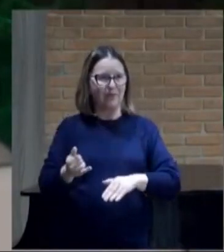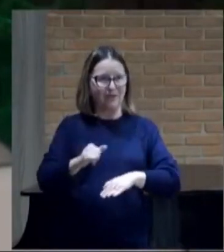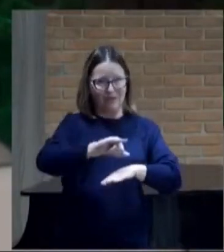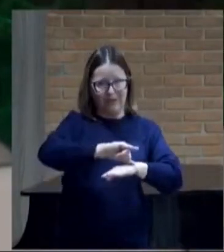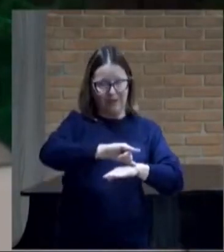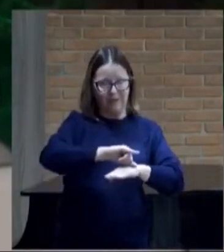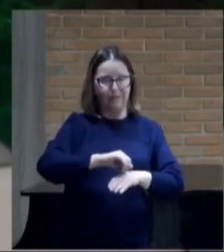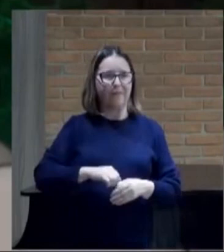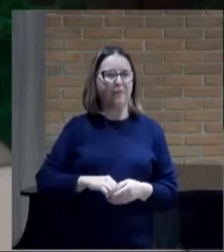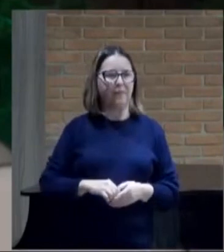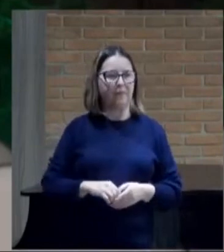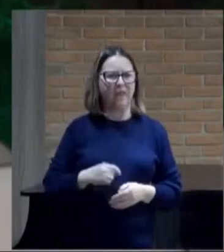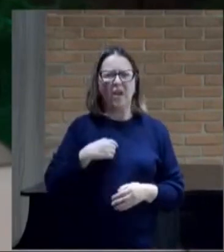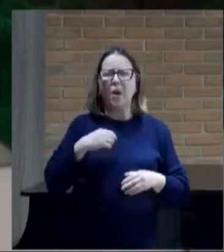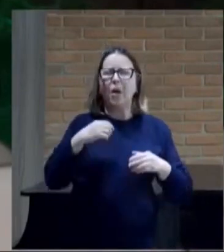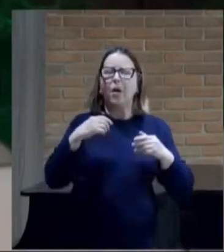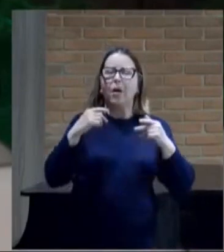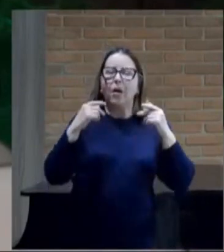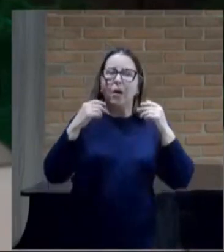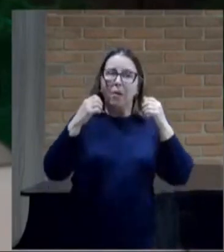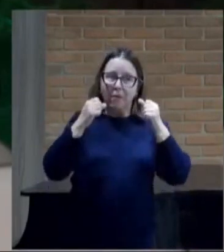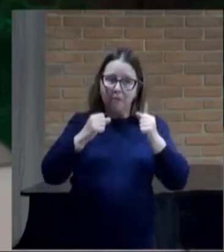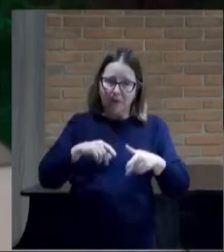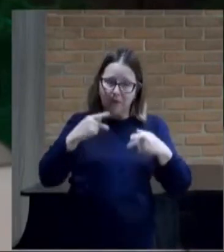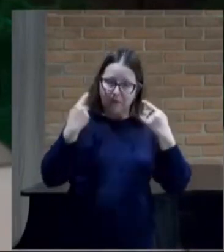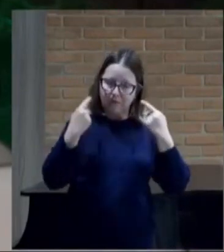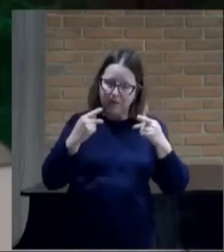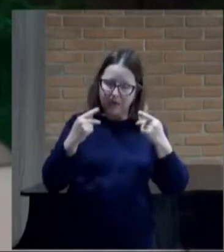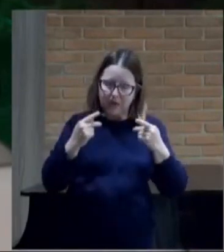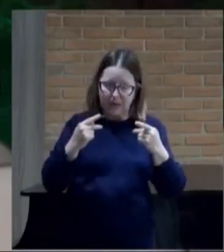Eu posso pregar Uma mensagem Bíblica